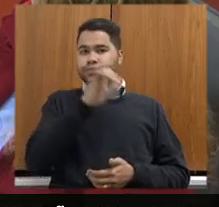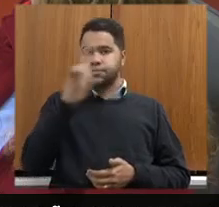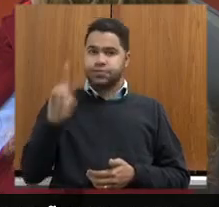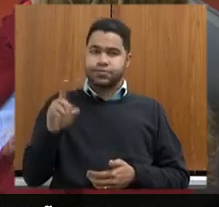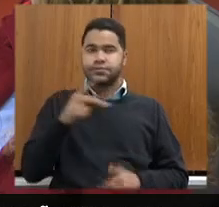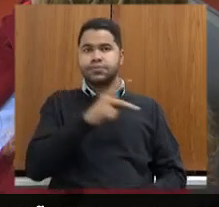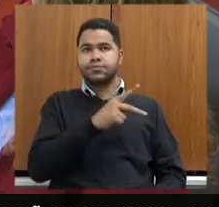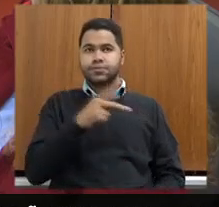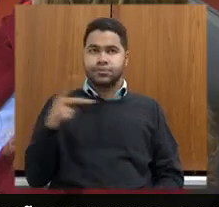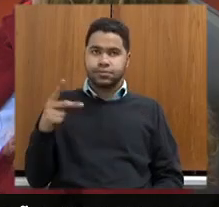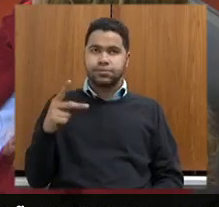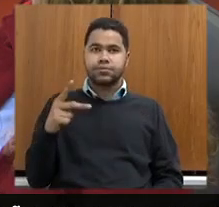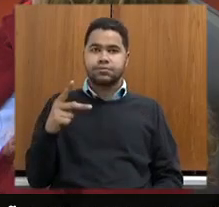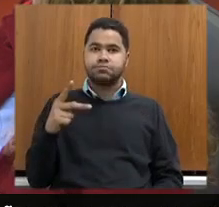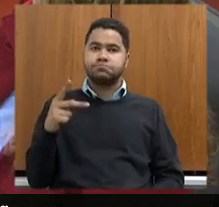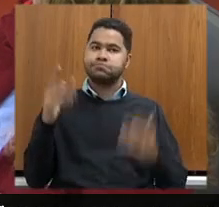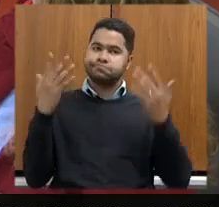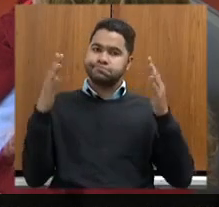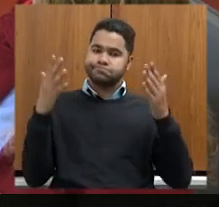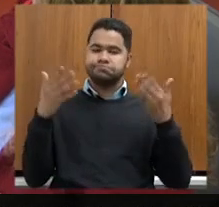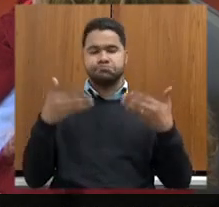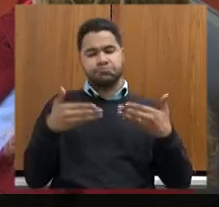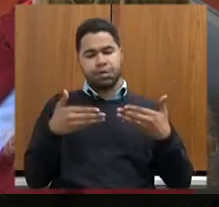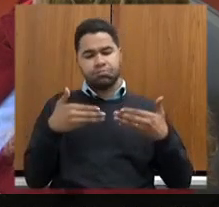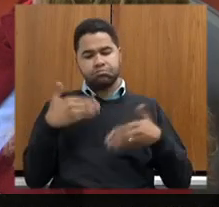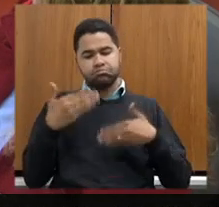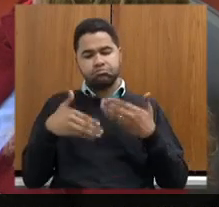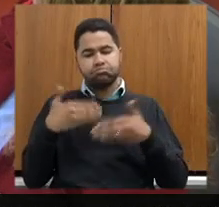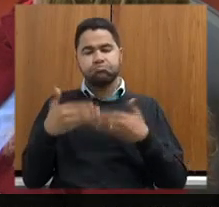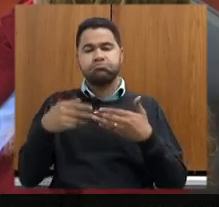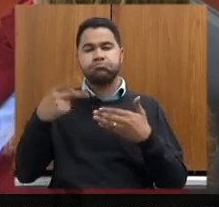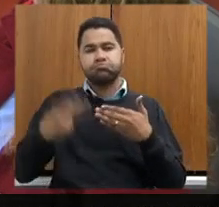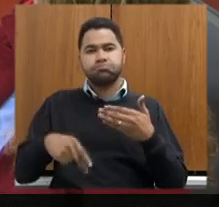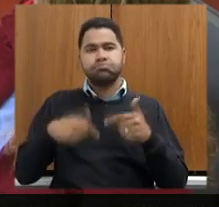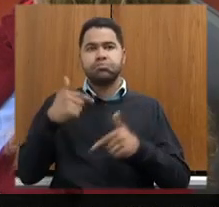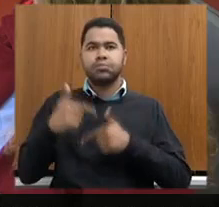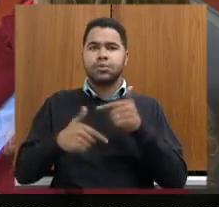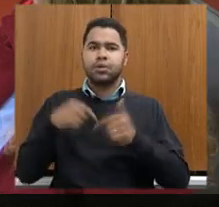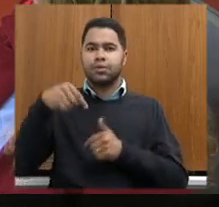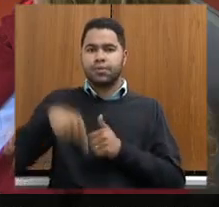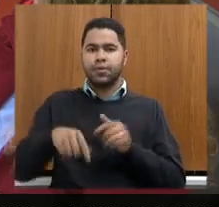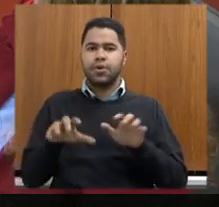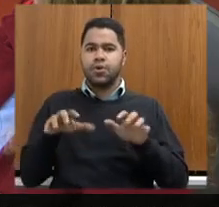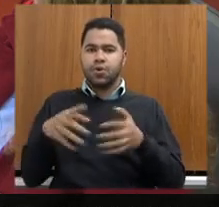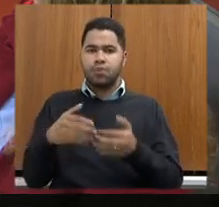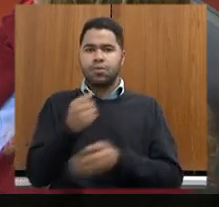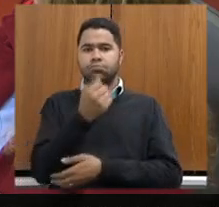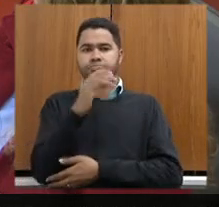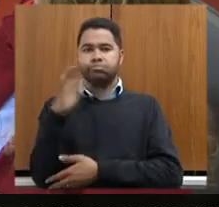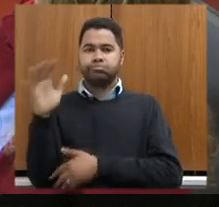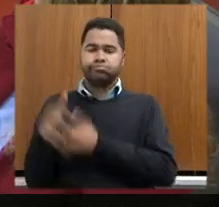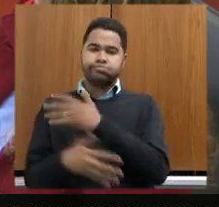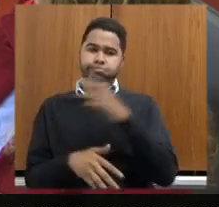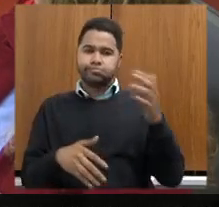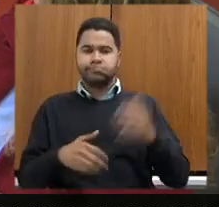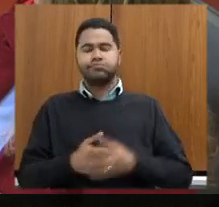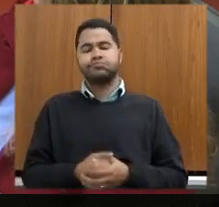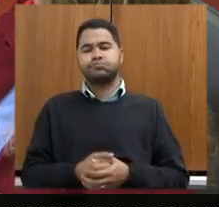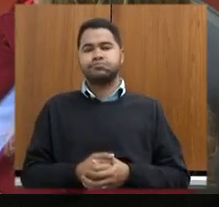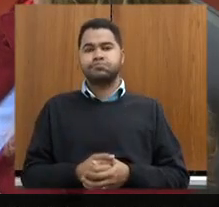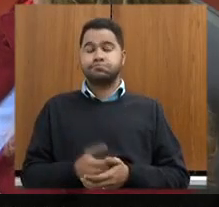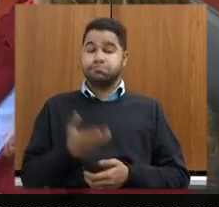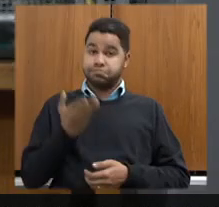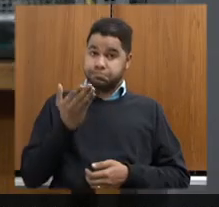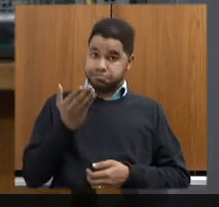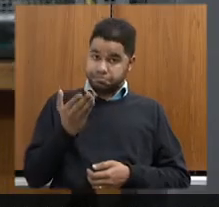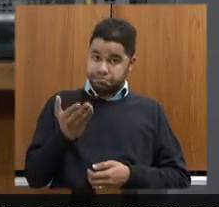presidente Noraldino, parabenizando pela condução dos trabalhos da Comissão do Meio Ambiente, você que é